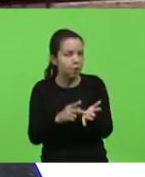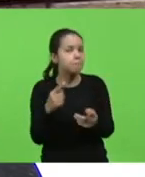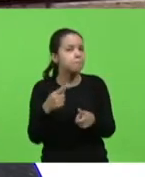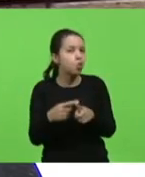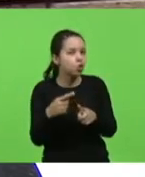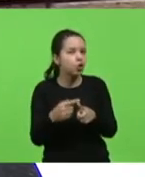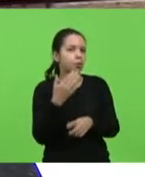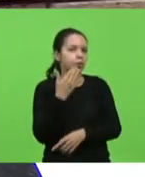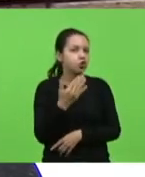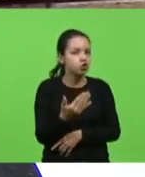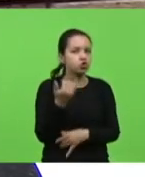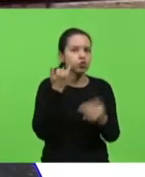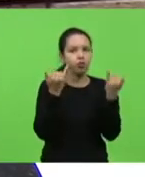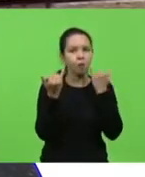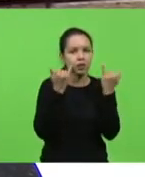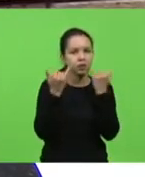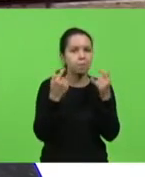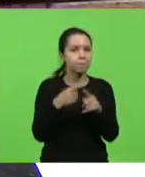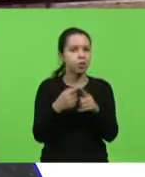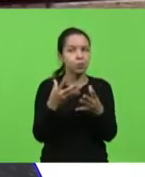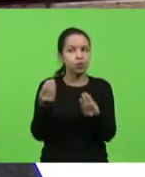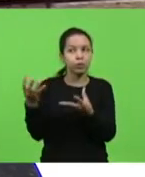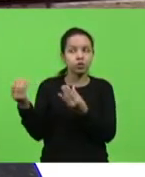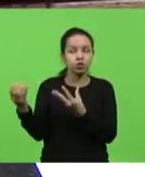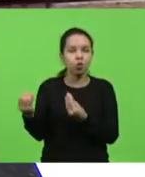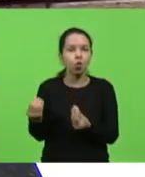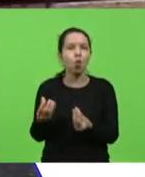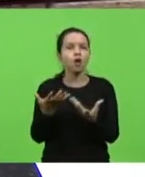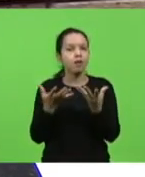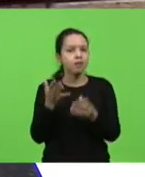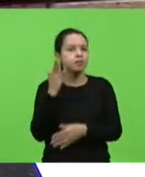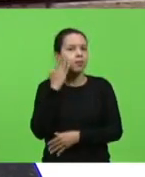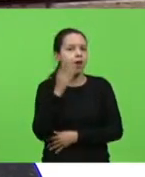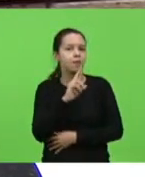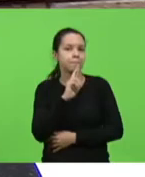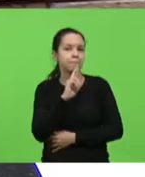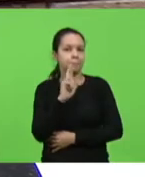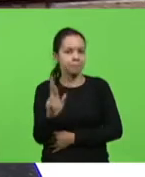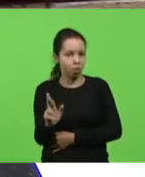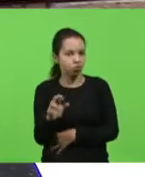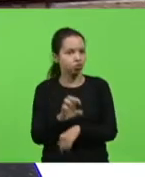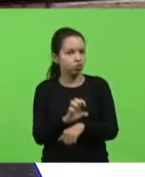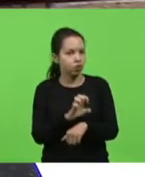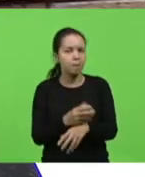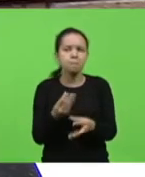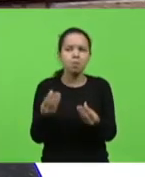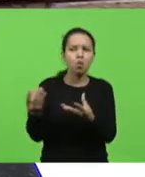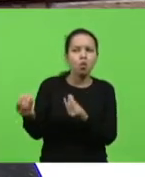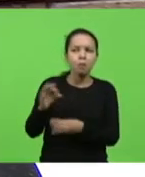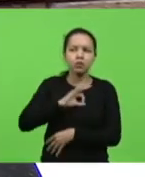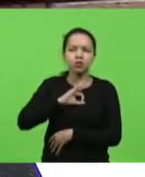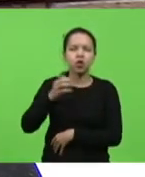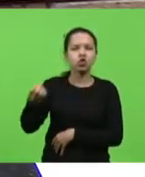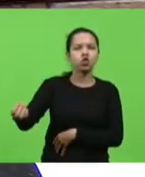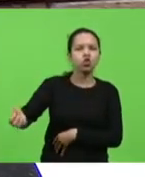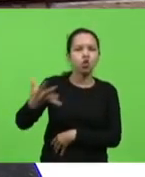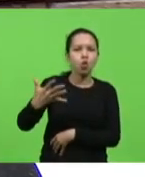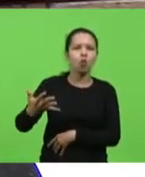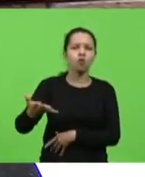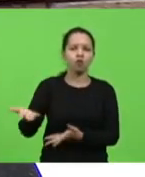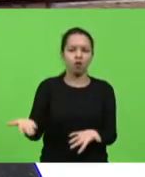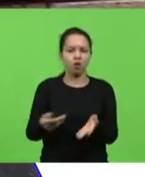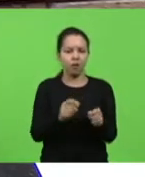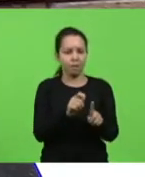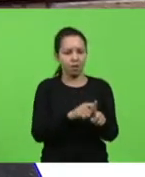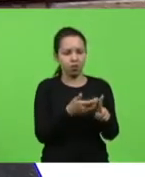pedido de informação, porque muitas pessoas estão querendo essa resposta pelo Estado. Muitos agentes vão ser renovados, contratos, inclusive, nesse mesmo corrente agora. Obrigado.